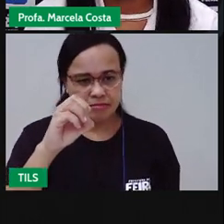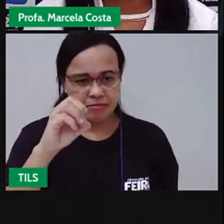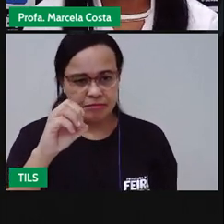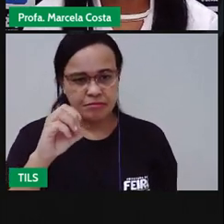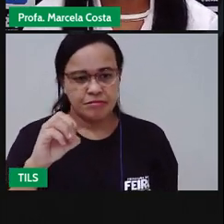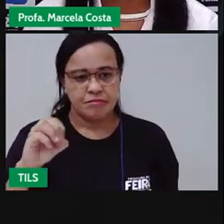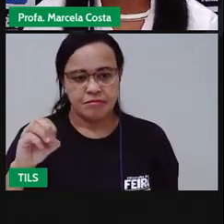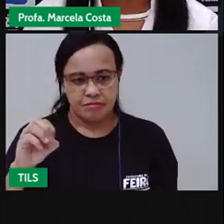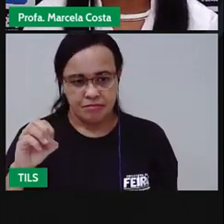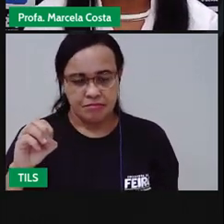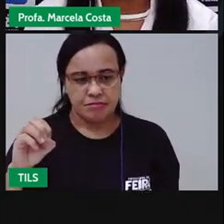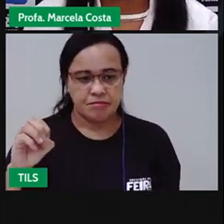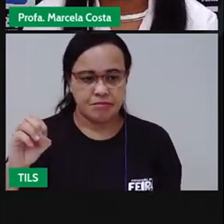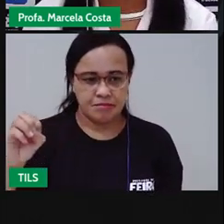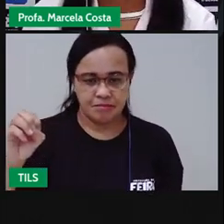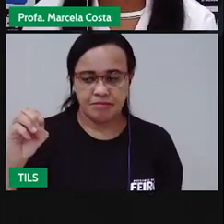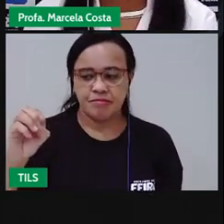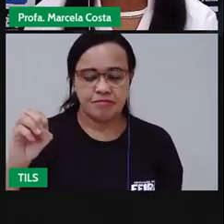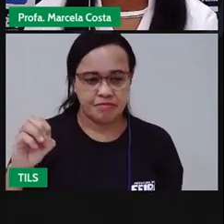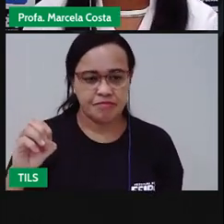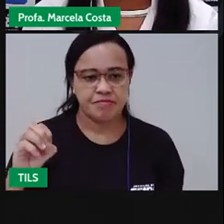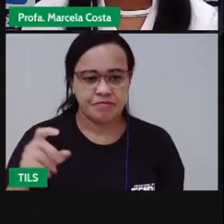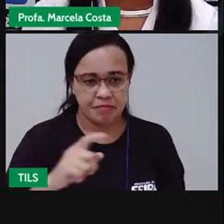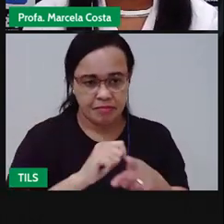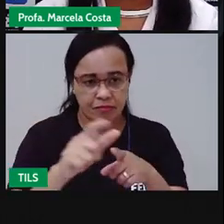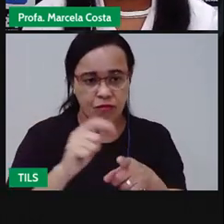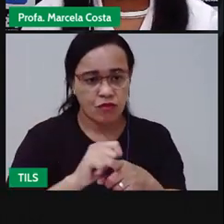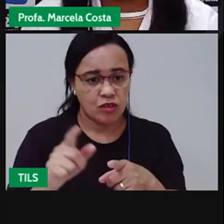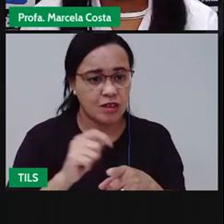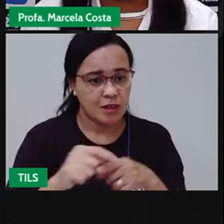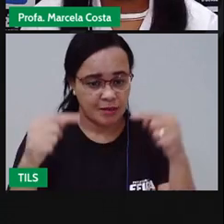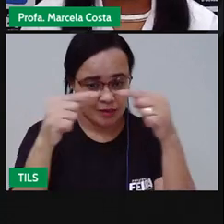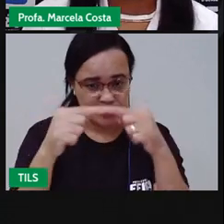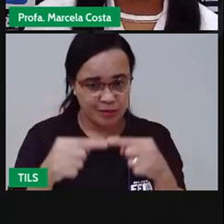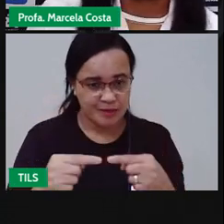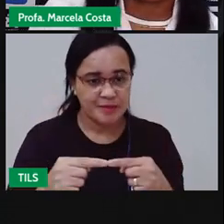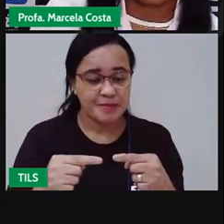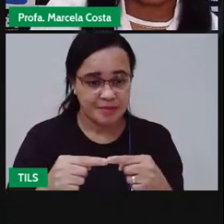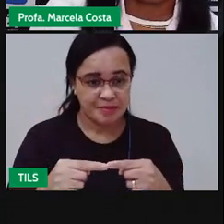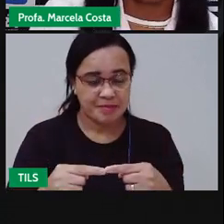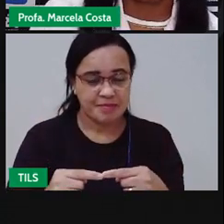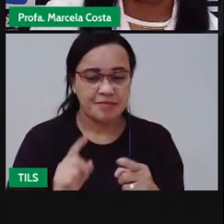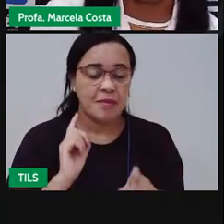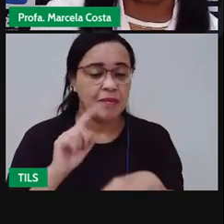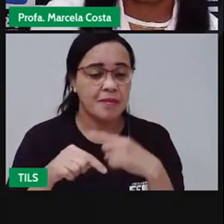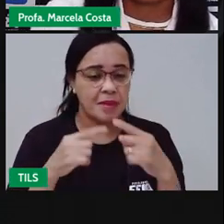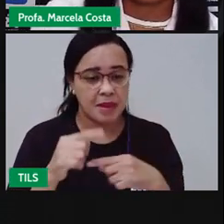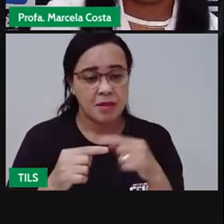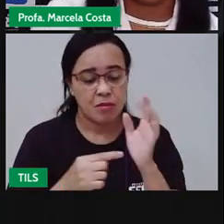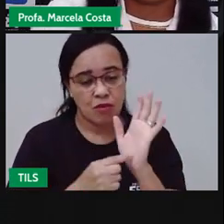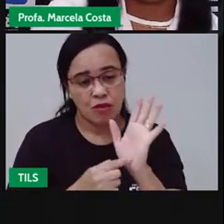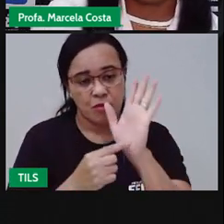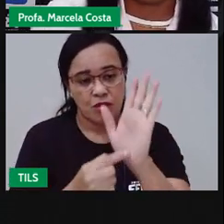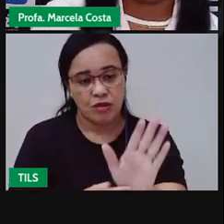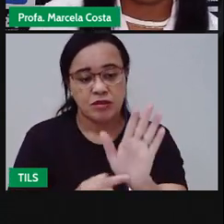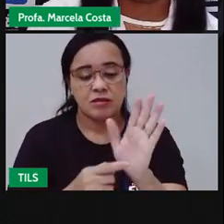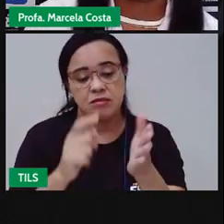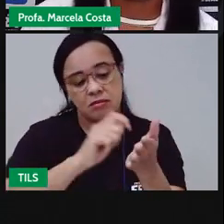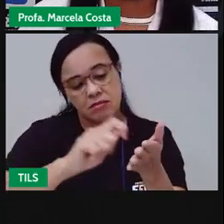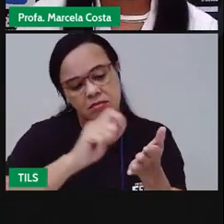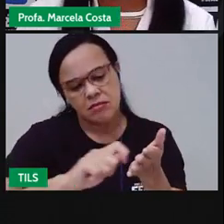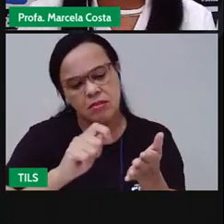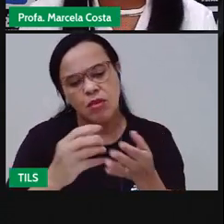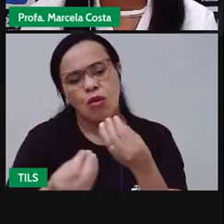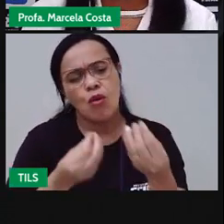né? Isso que o que a gente chama aí de fonema. Daqui a pouco, eu vou mostrar como a gente escreve essa palavra.